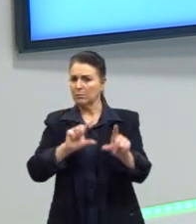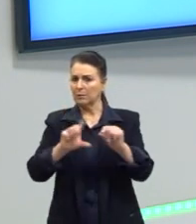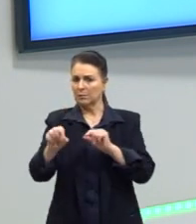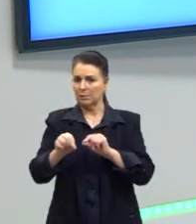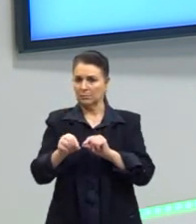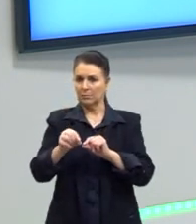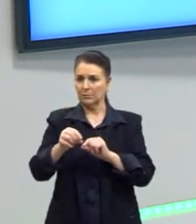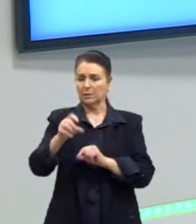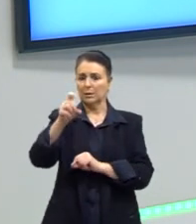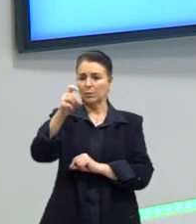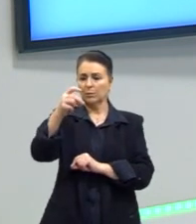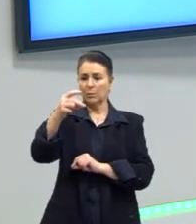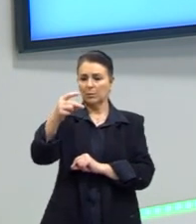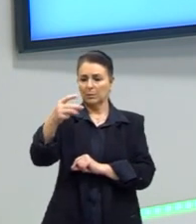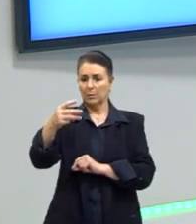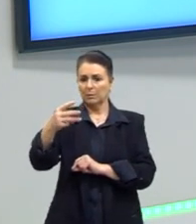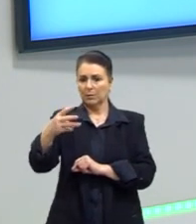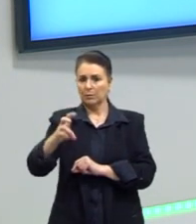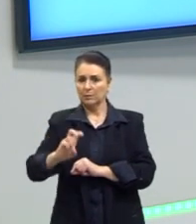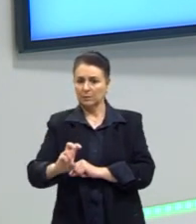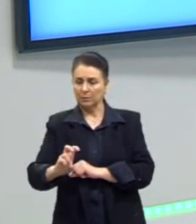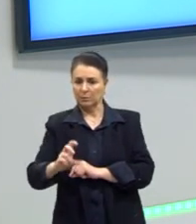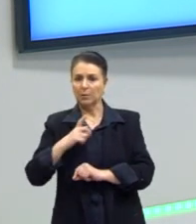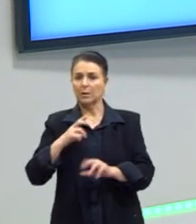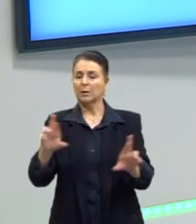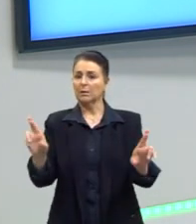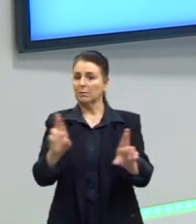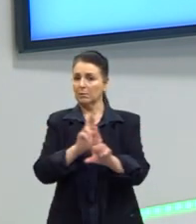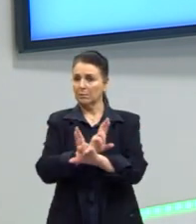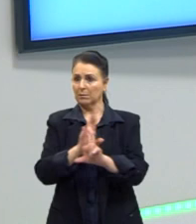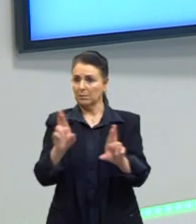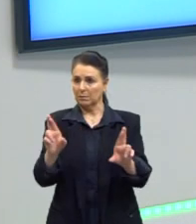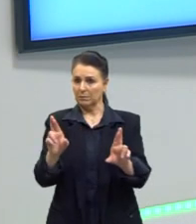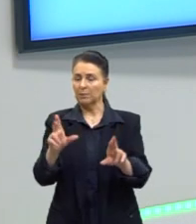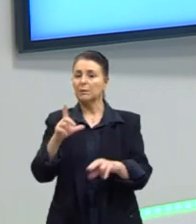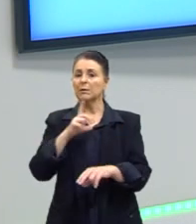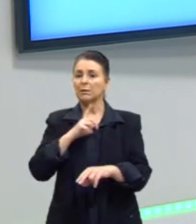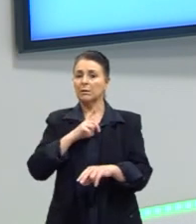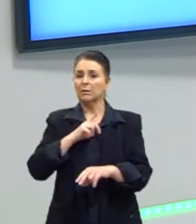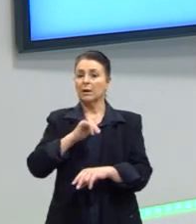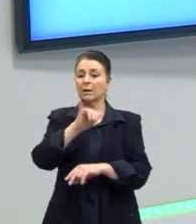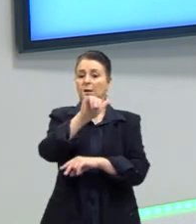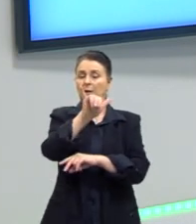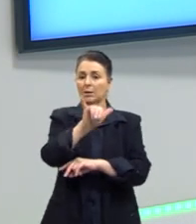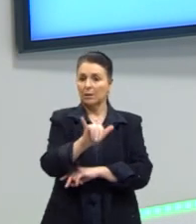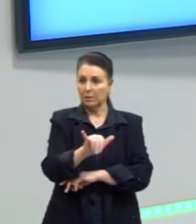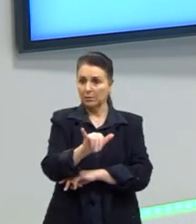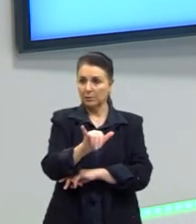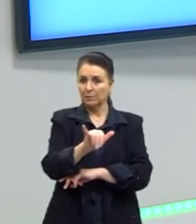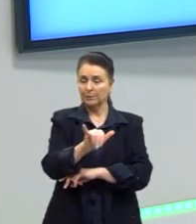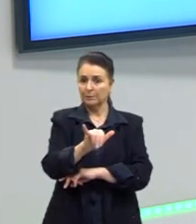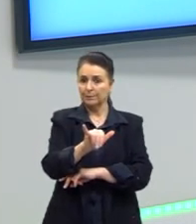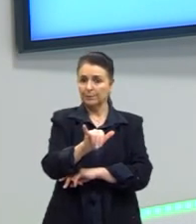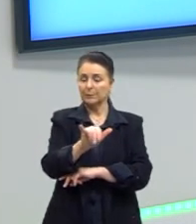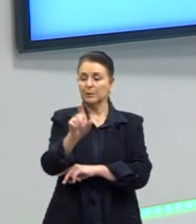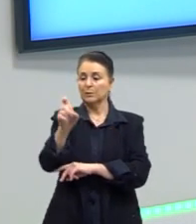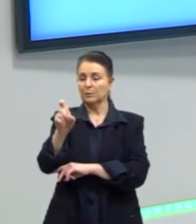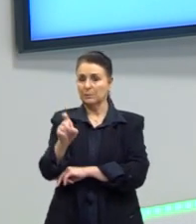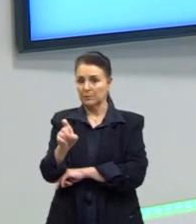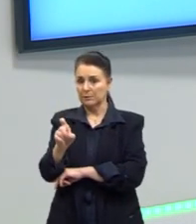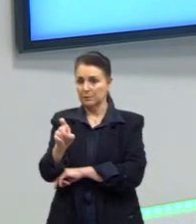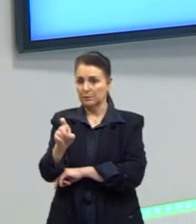uma dessas alternativas traz essa relação, onde nós temos y em função ali do x,